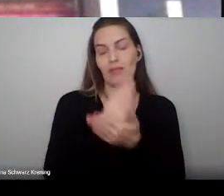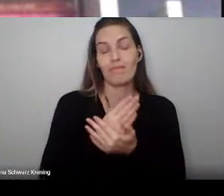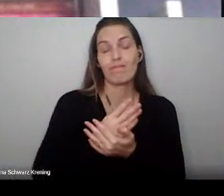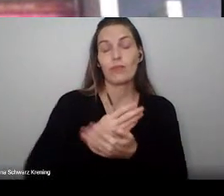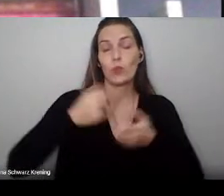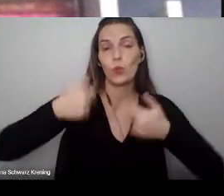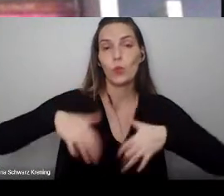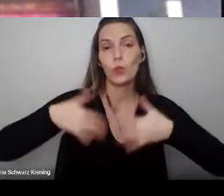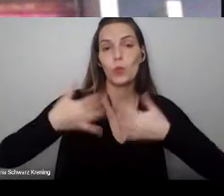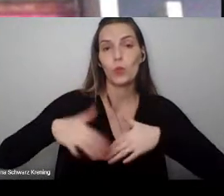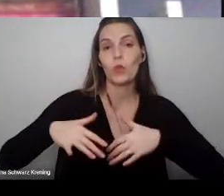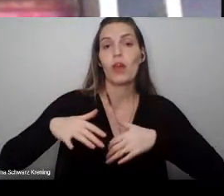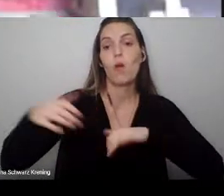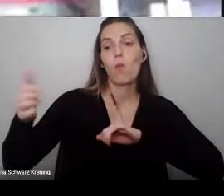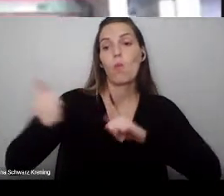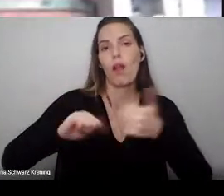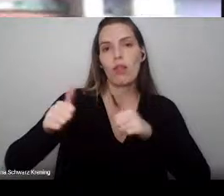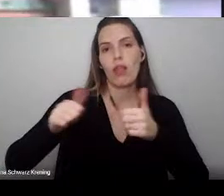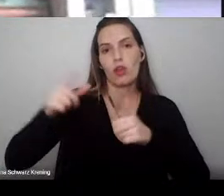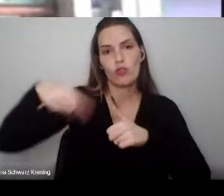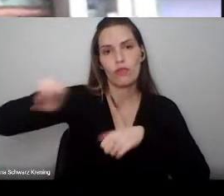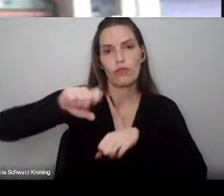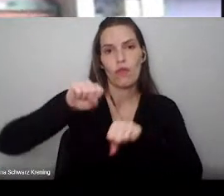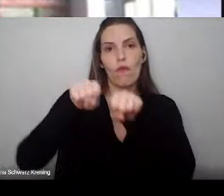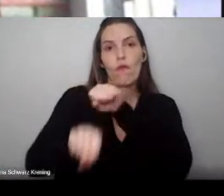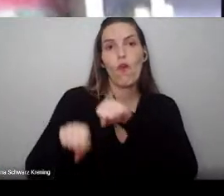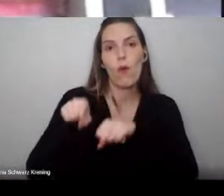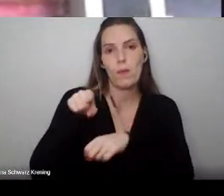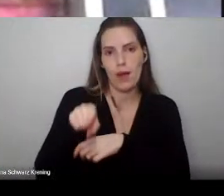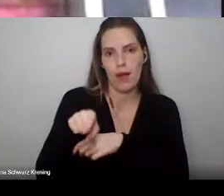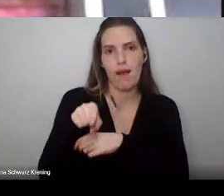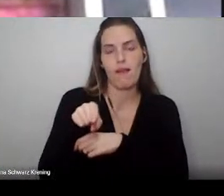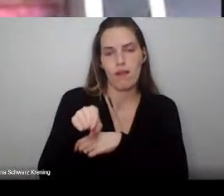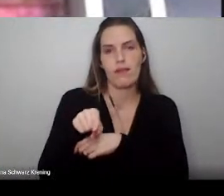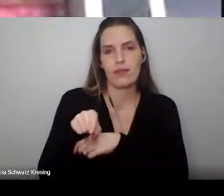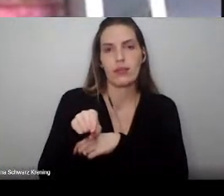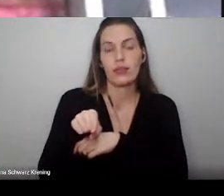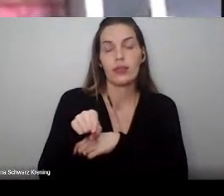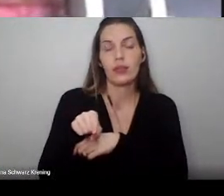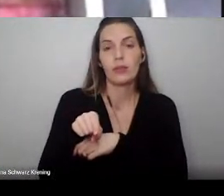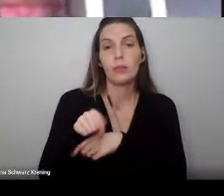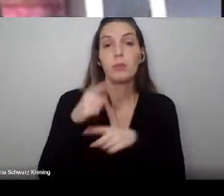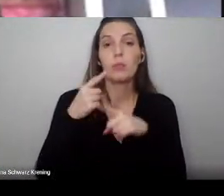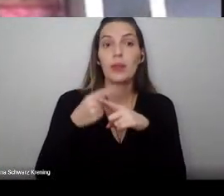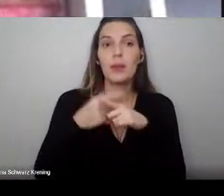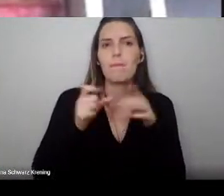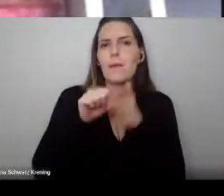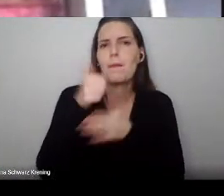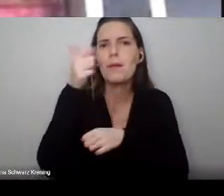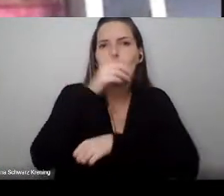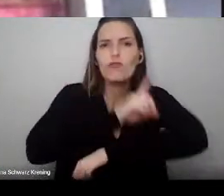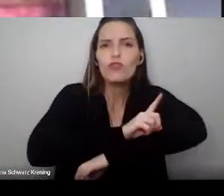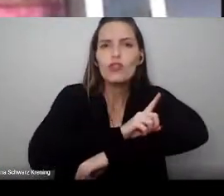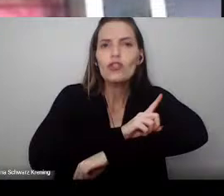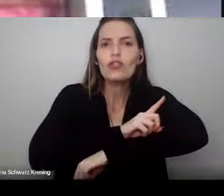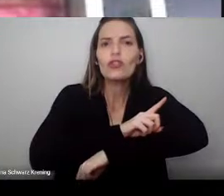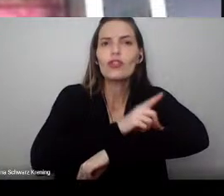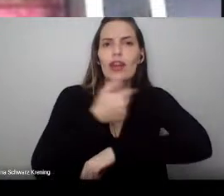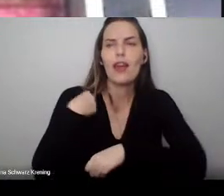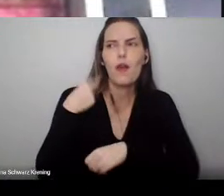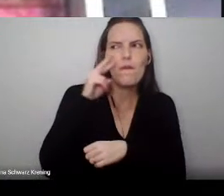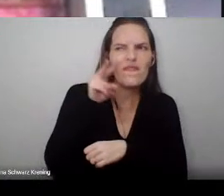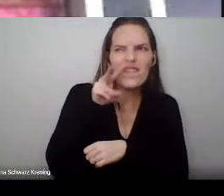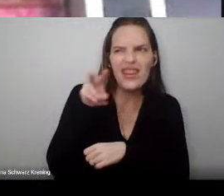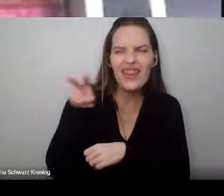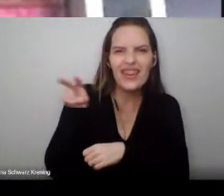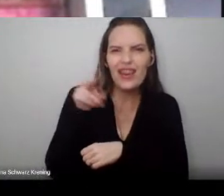vocês, porque desde o primeiro dia, né? Vocês contaram, né? Eu via vocês passando, estudando